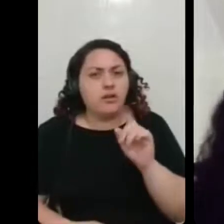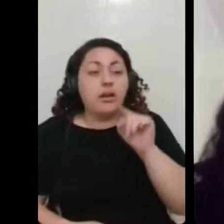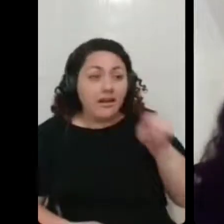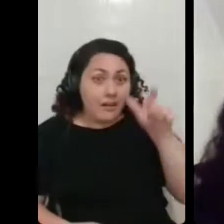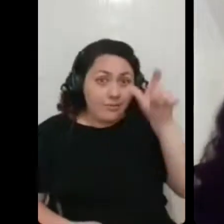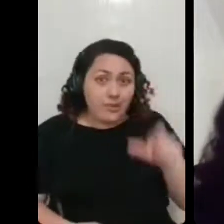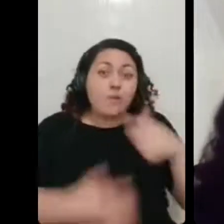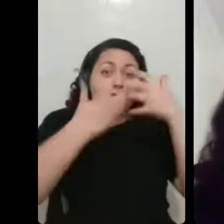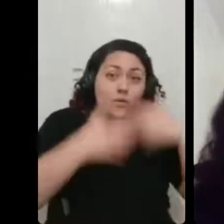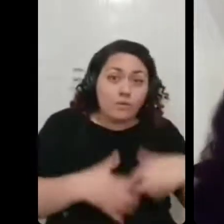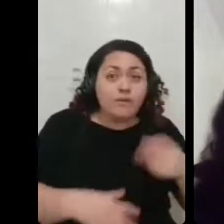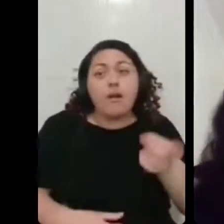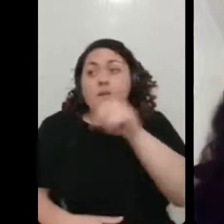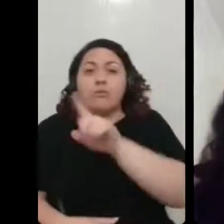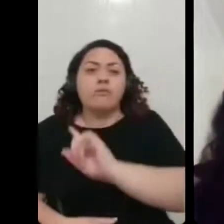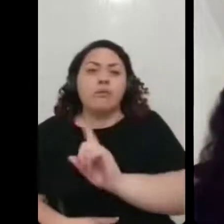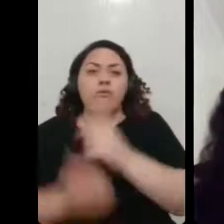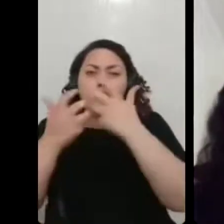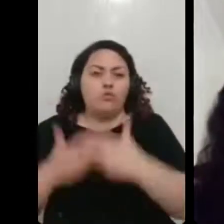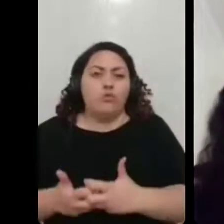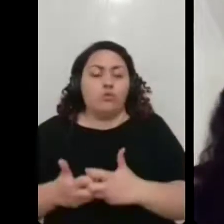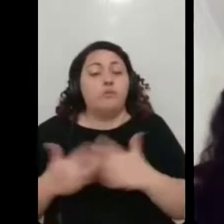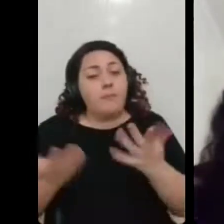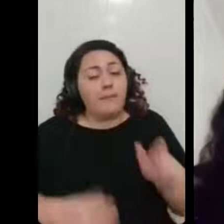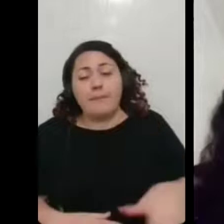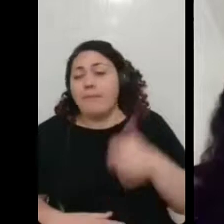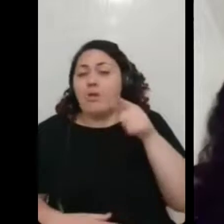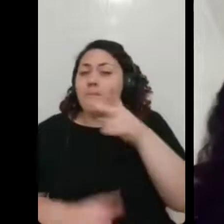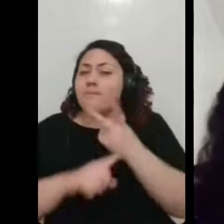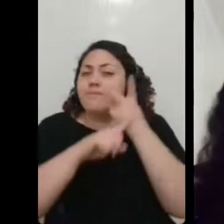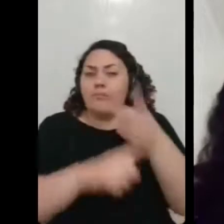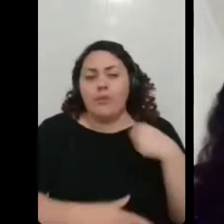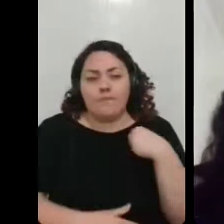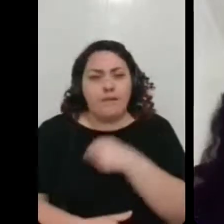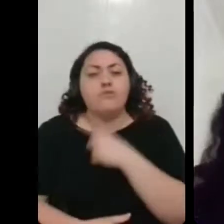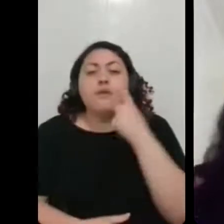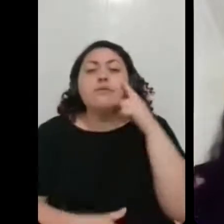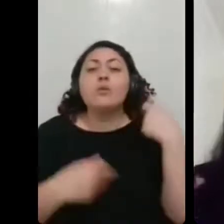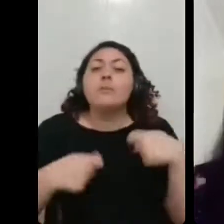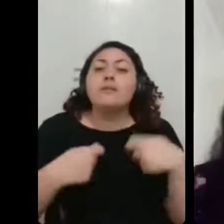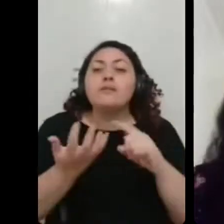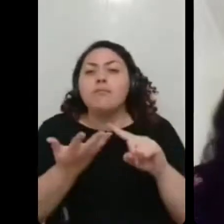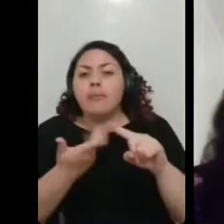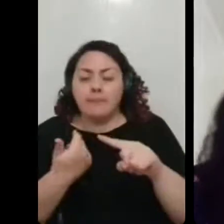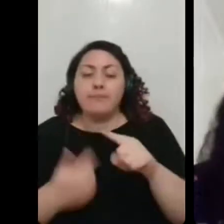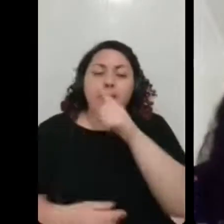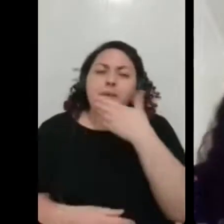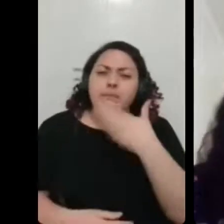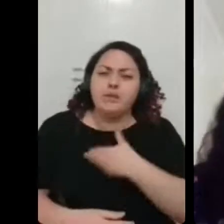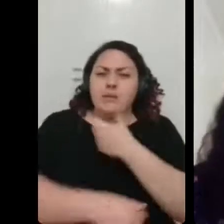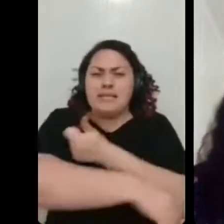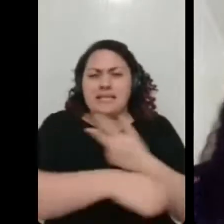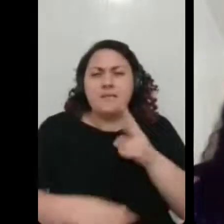para outra. Então, assim, é bom buscar uma ajuda para realmente ver o que precisa, né? E ela me pediu uma série de exames de vitamina, passou o shampoo